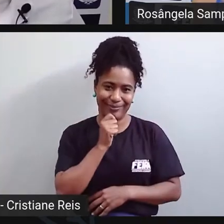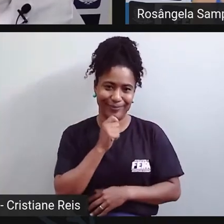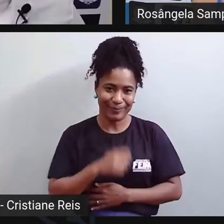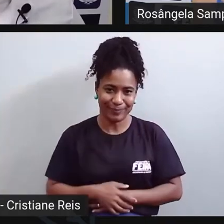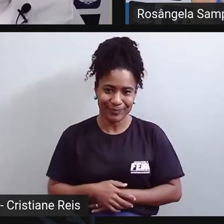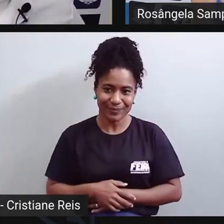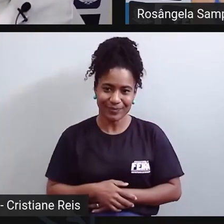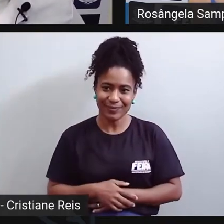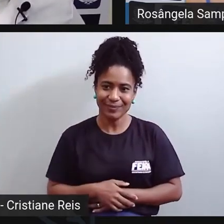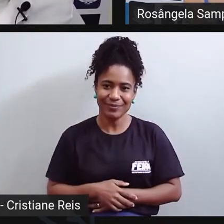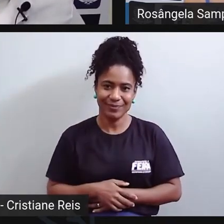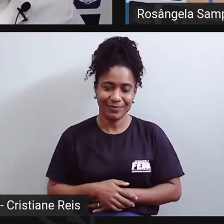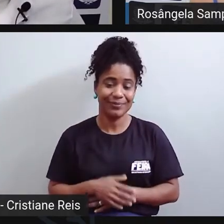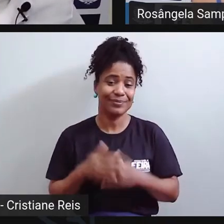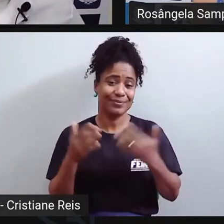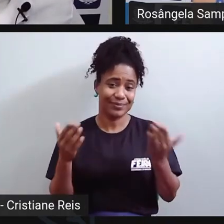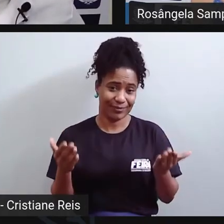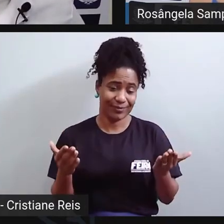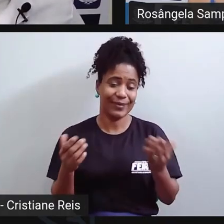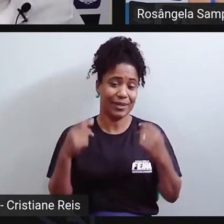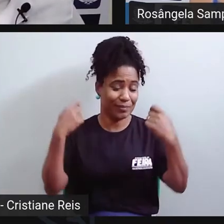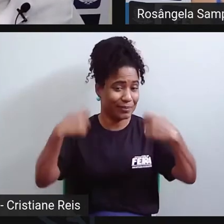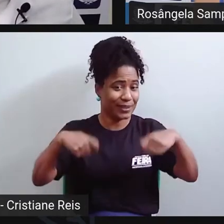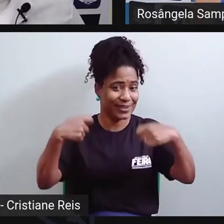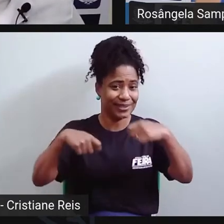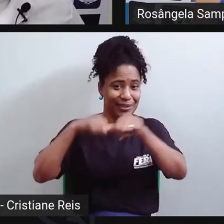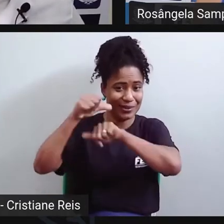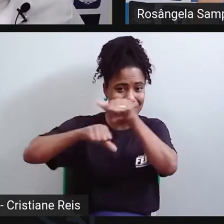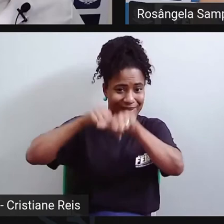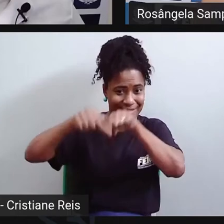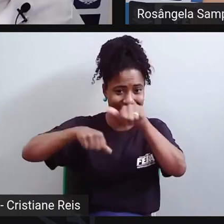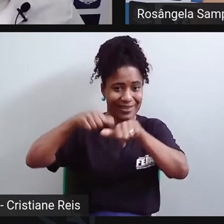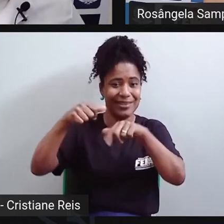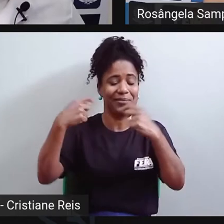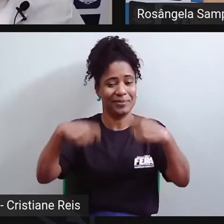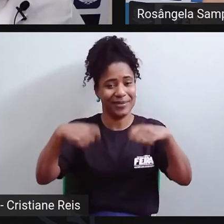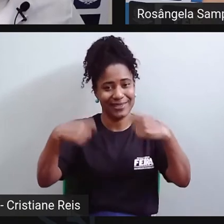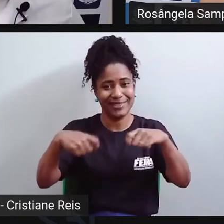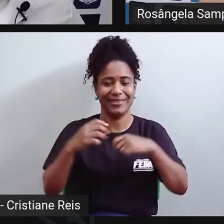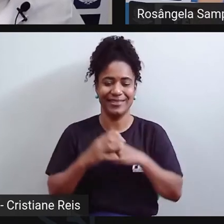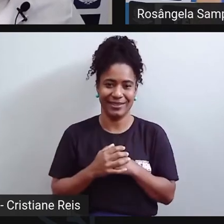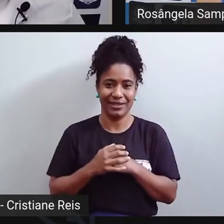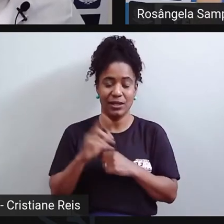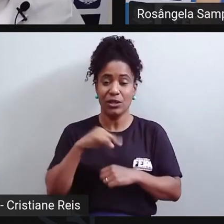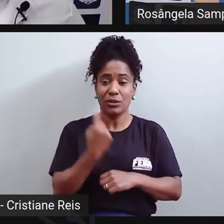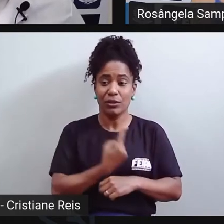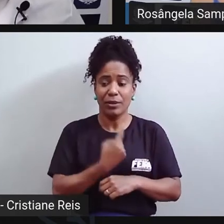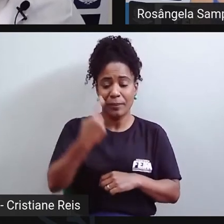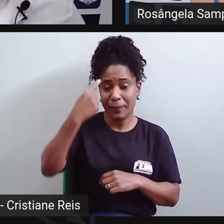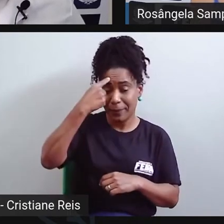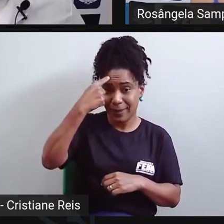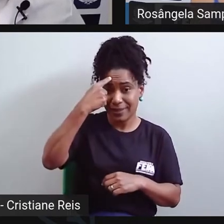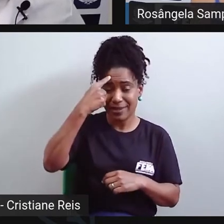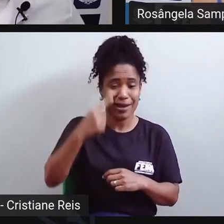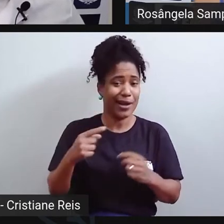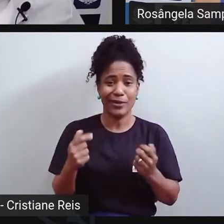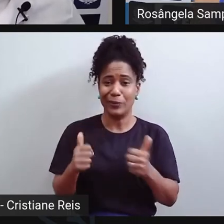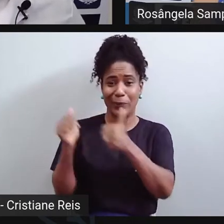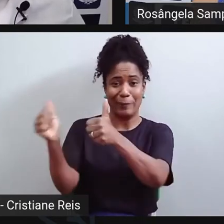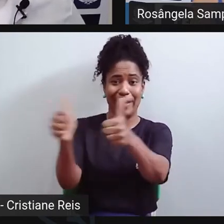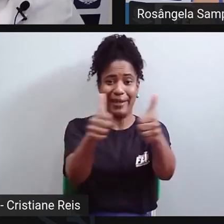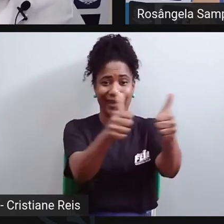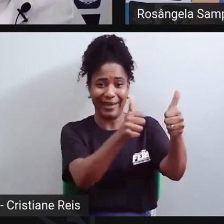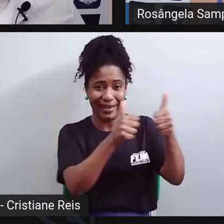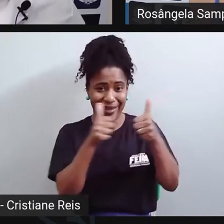E isso precisa ser visto, né, para que a gente não pense que a vida é uma maravilha. Não é uma